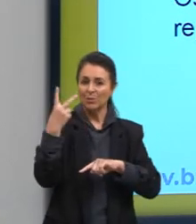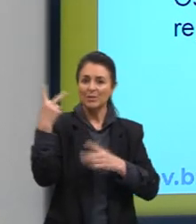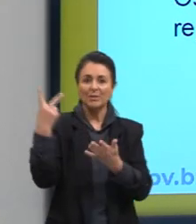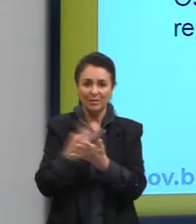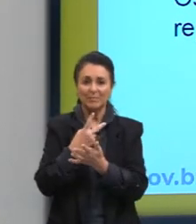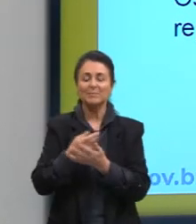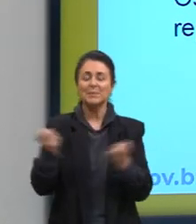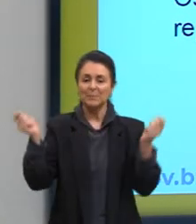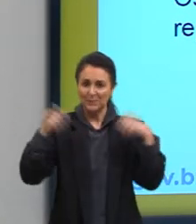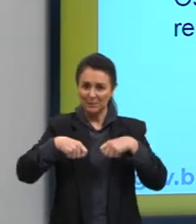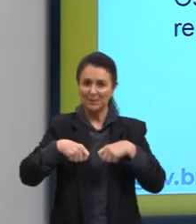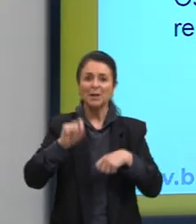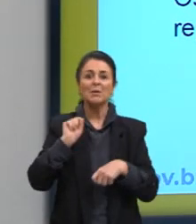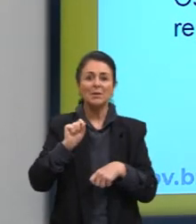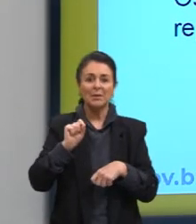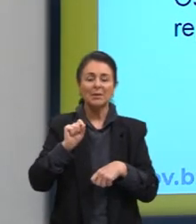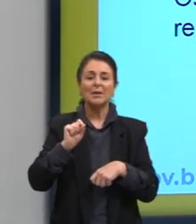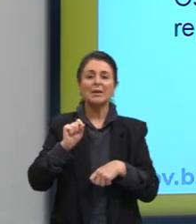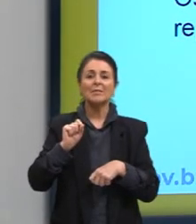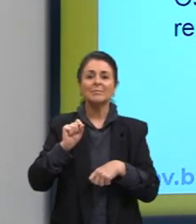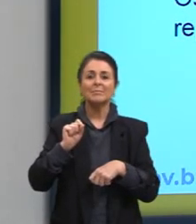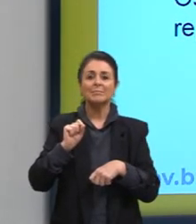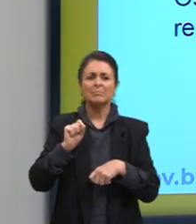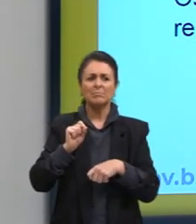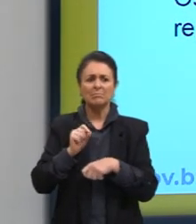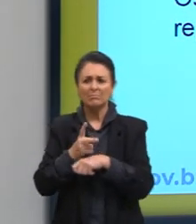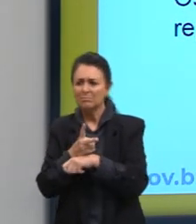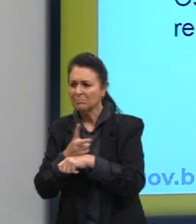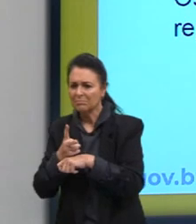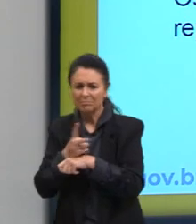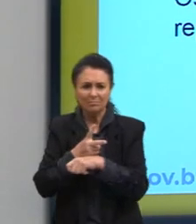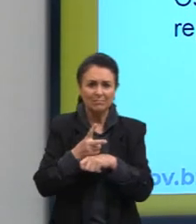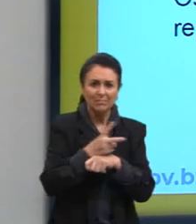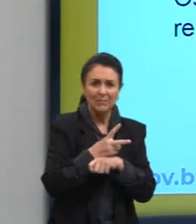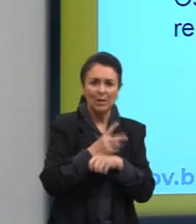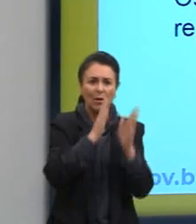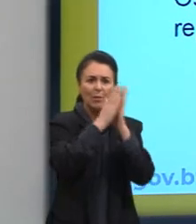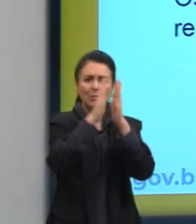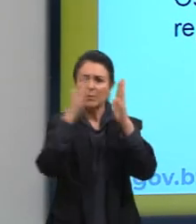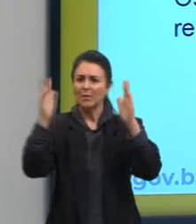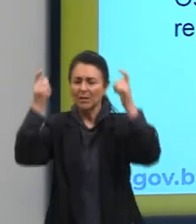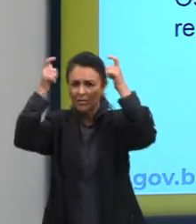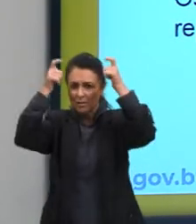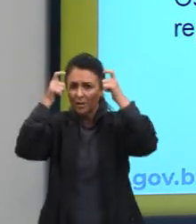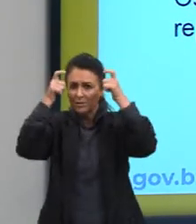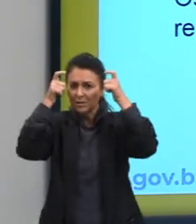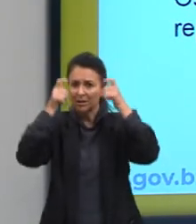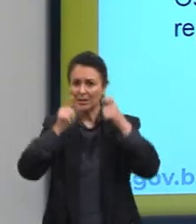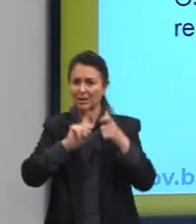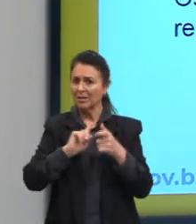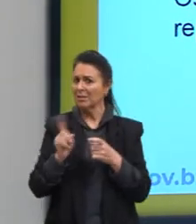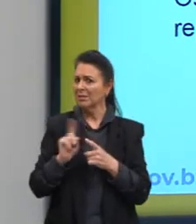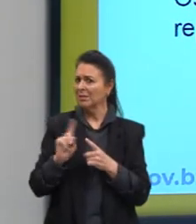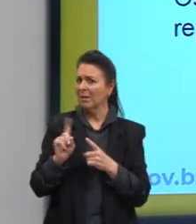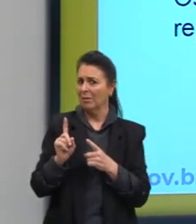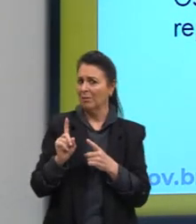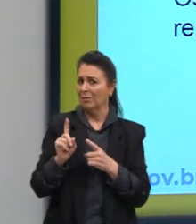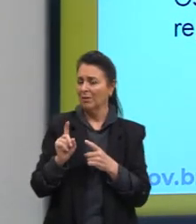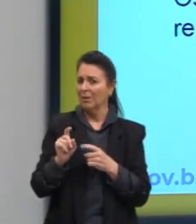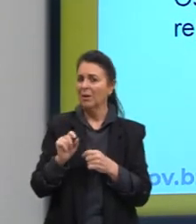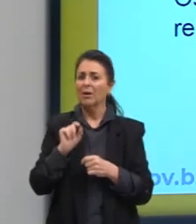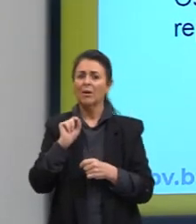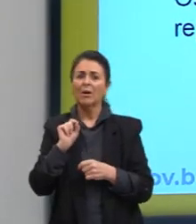possibilitaram o que para ele? Consultar bibliotecas reais? Não, não foi isso que a imprensa e a reforma fizeram.